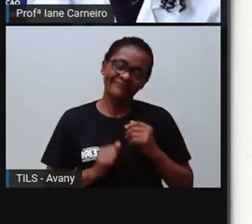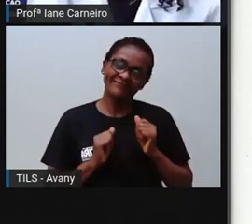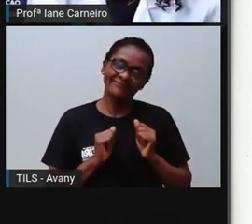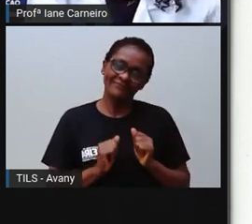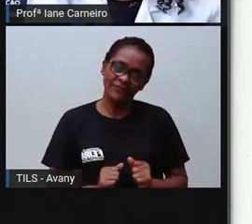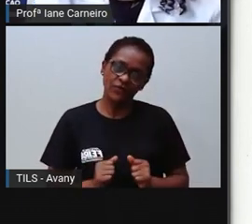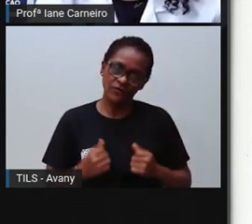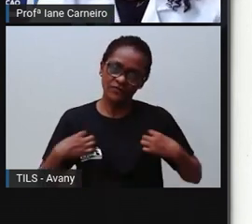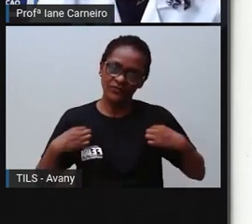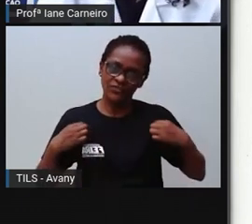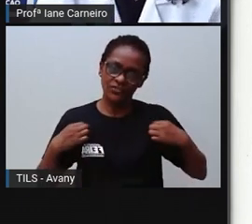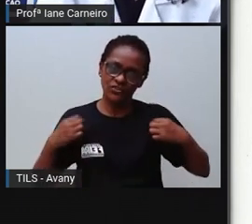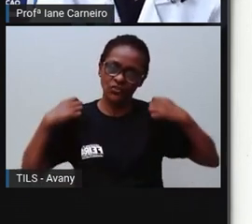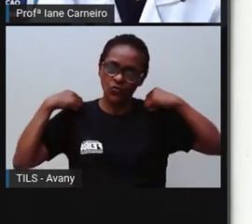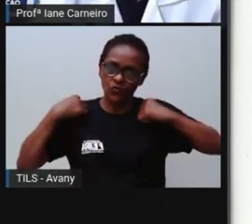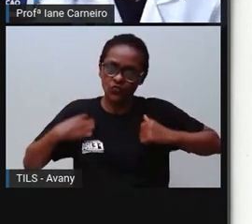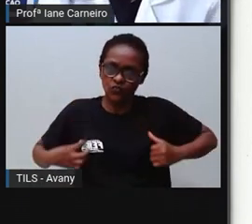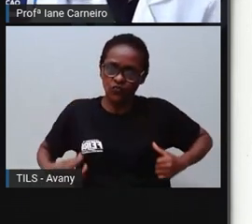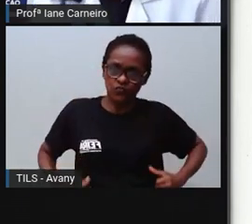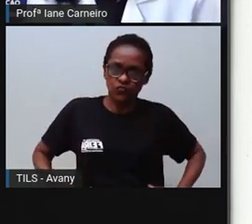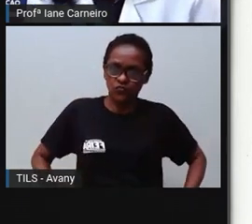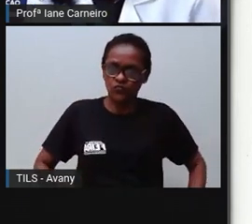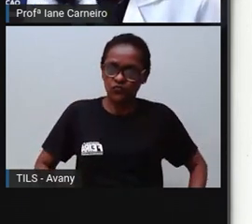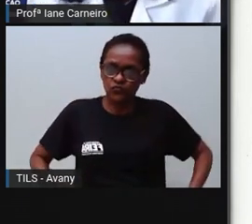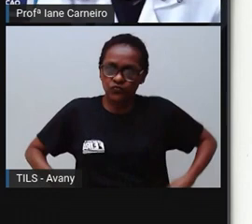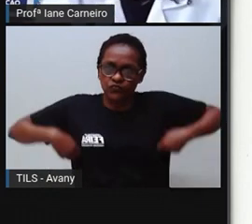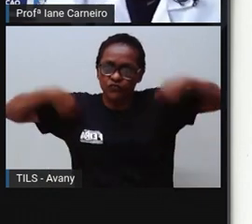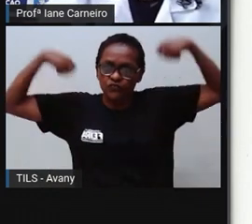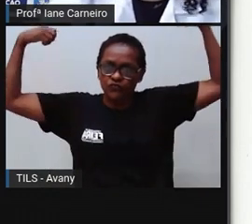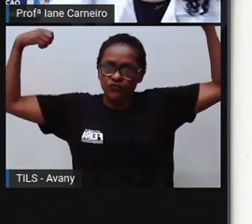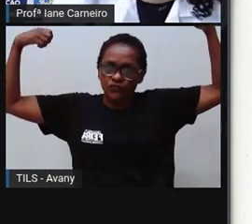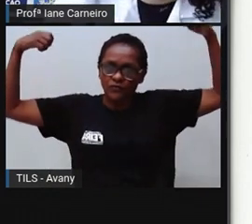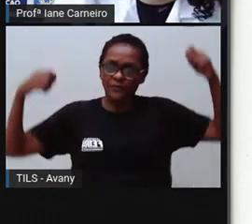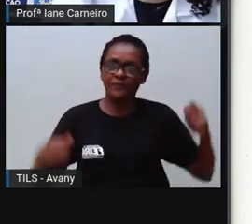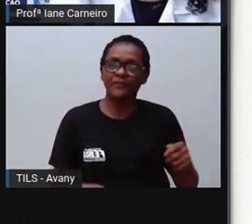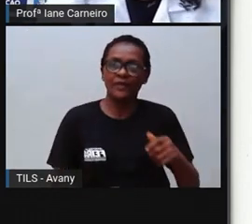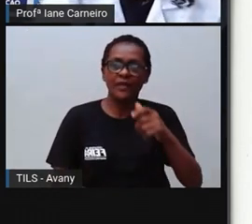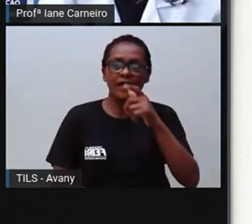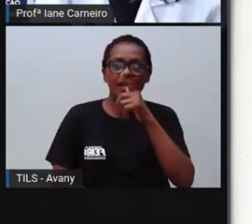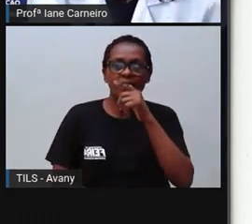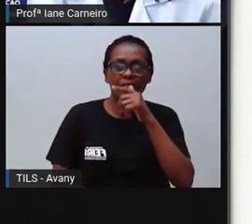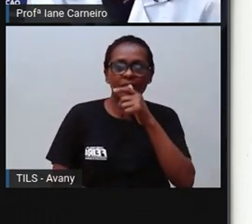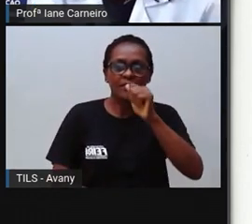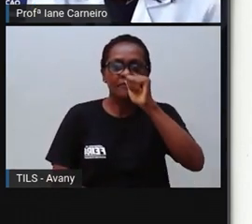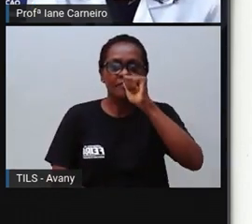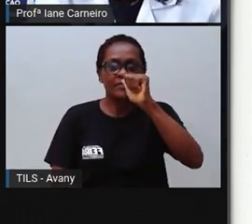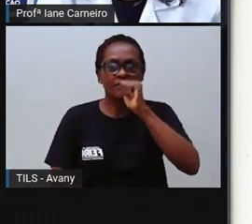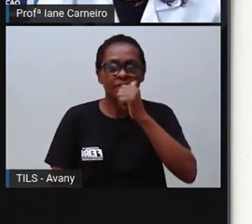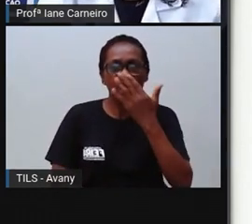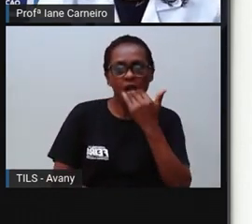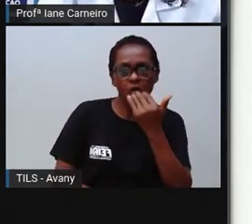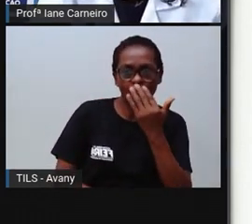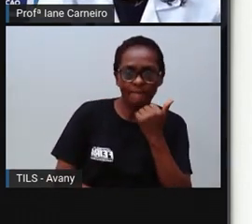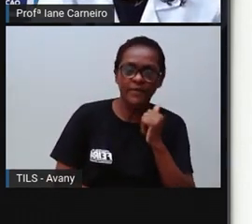para vestir a roupa, para tirar a roupa, para beber e para comer.